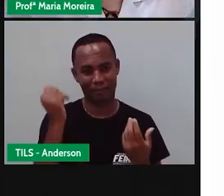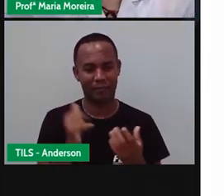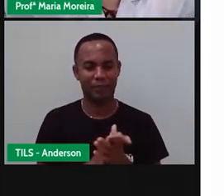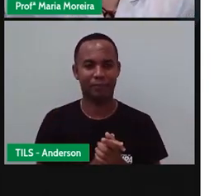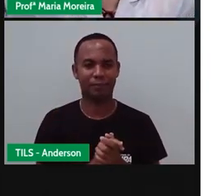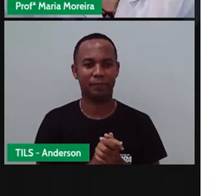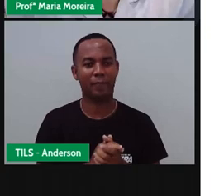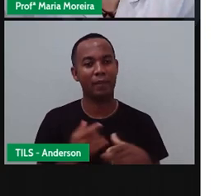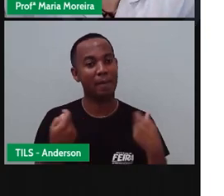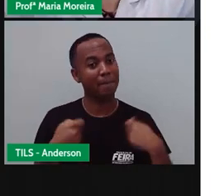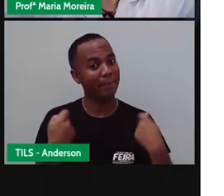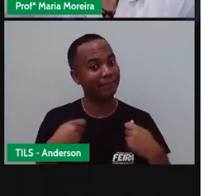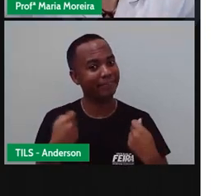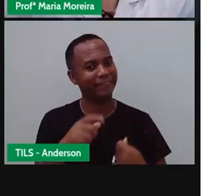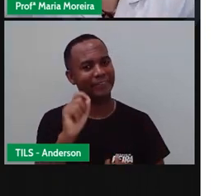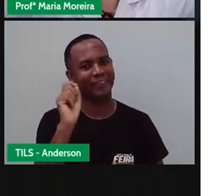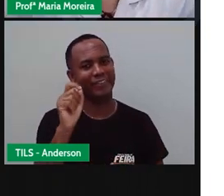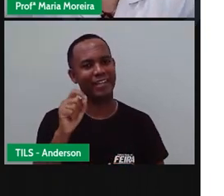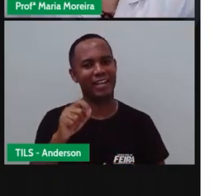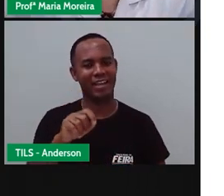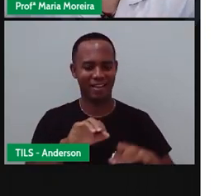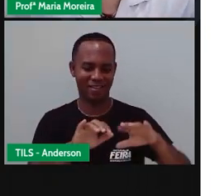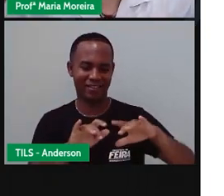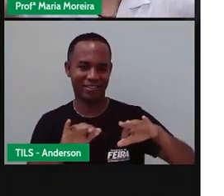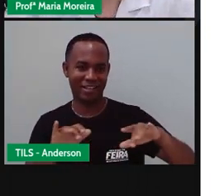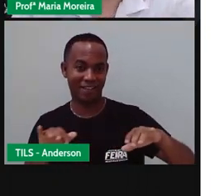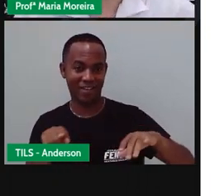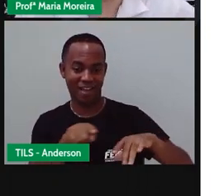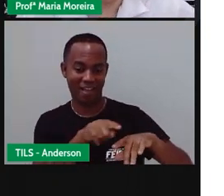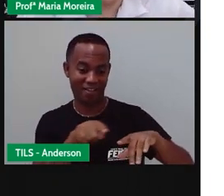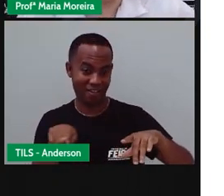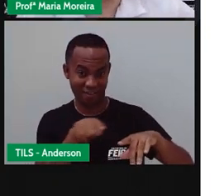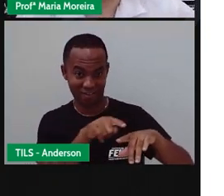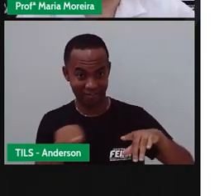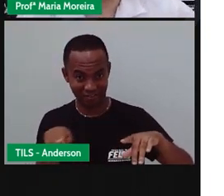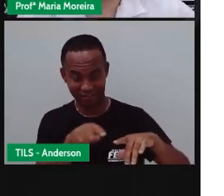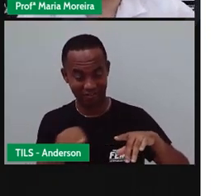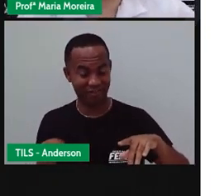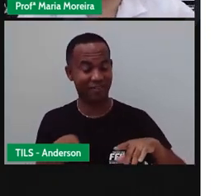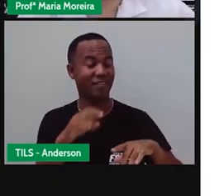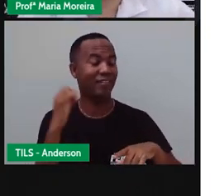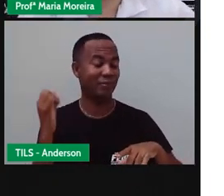E para saber, basta você fazer o quê? Escrever aqui embaixo.